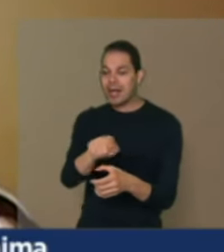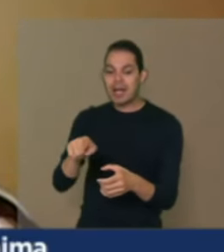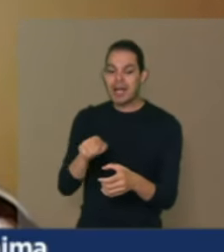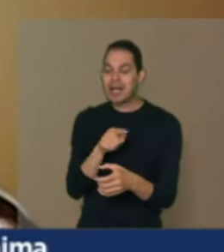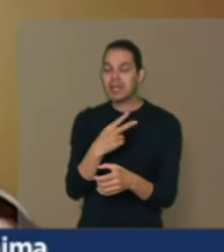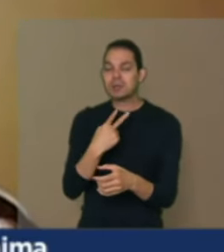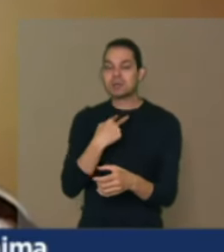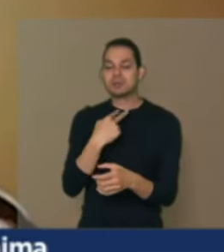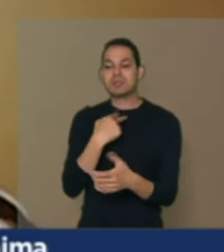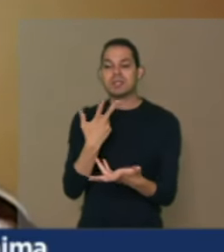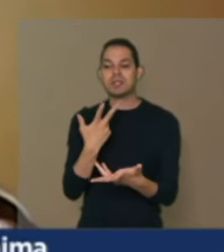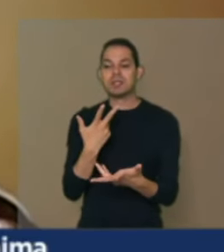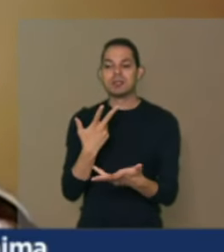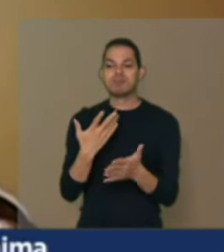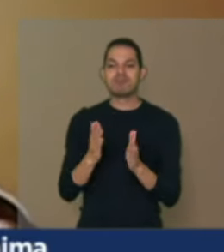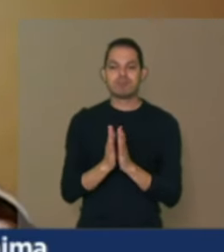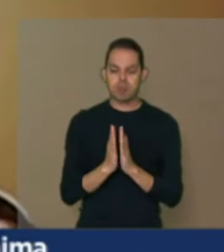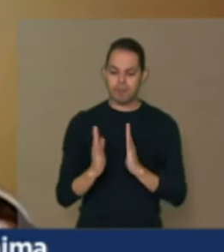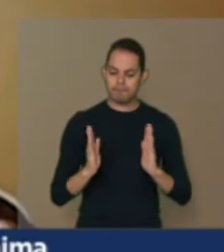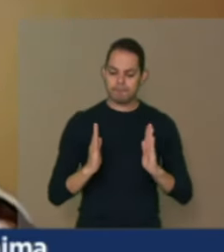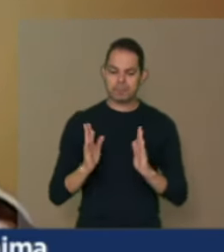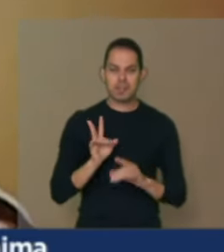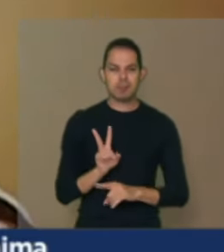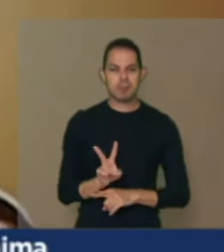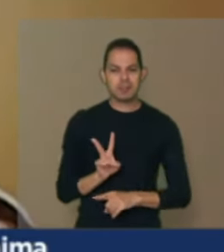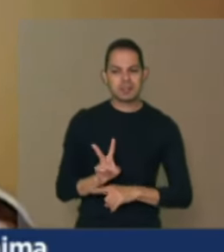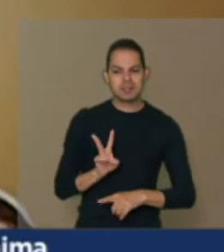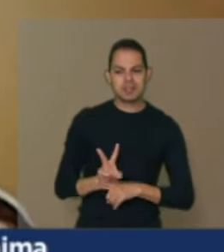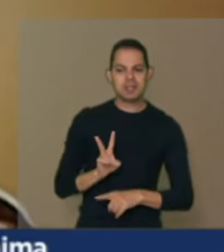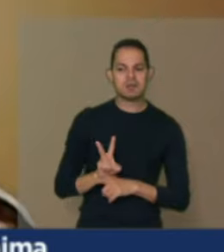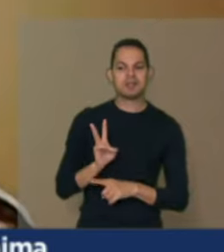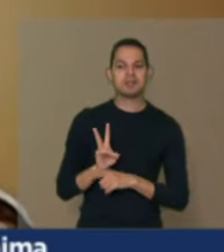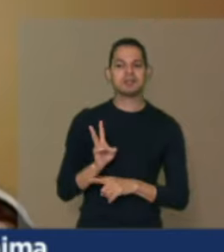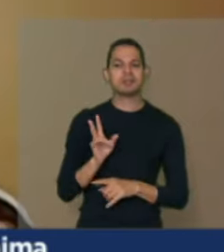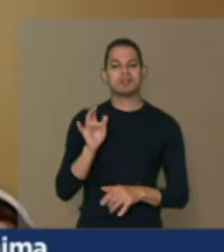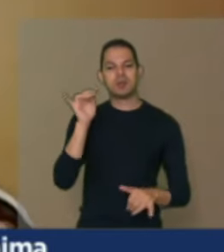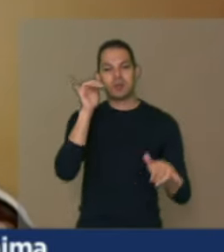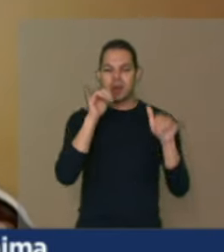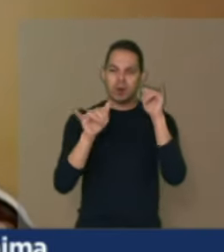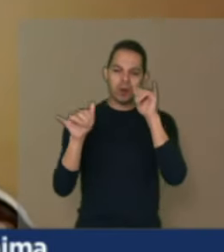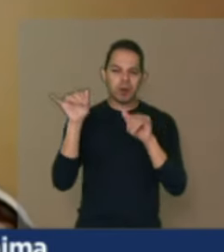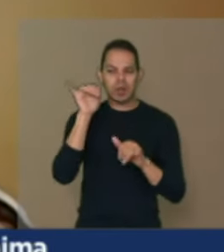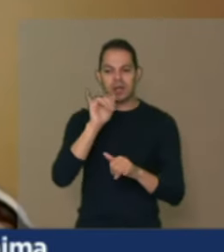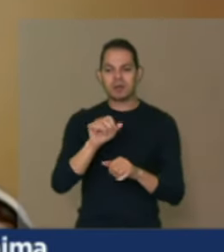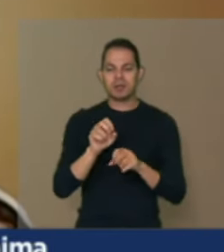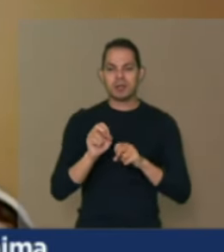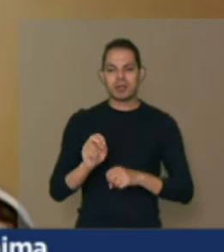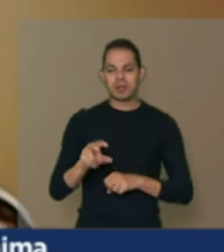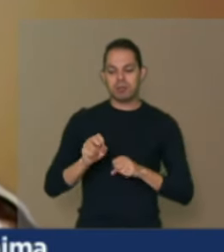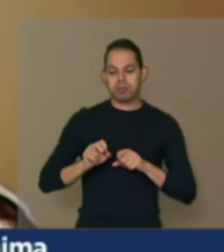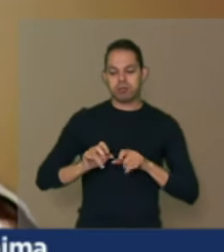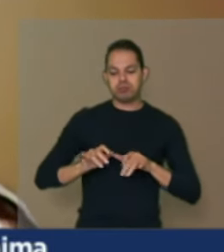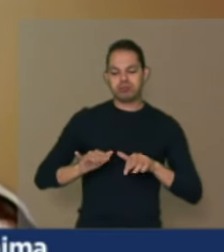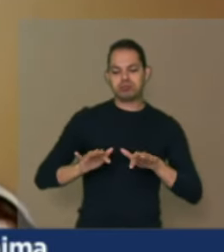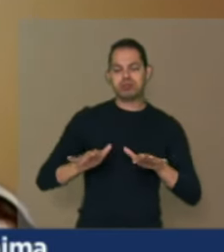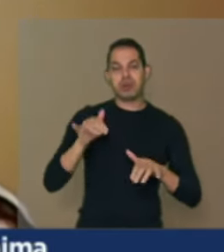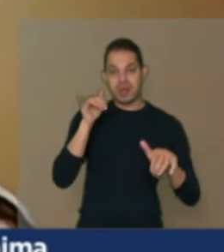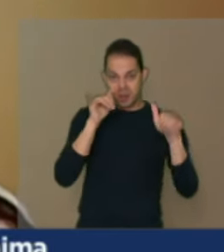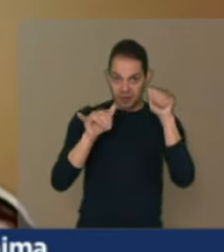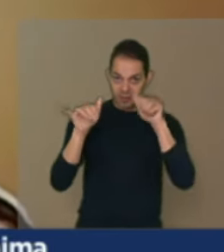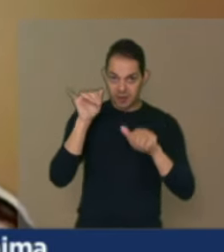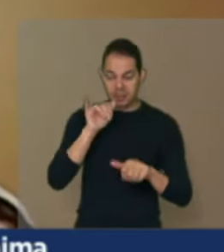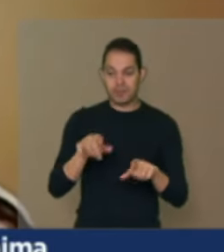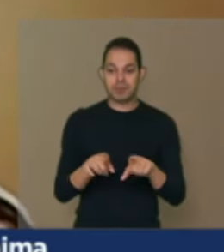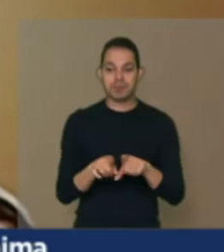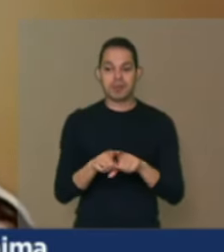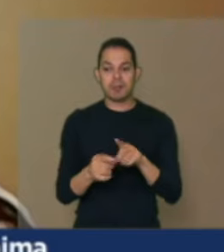deixarem um período assim de preservação para elas não irem tanto questão da contaminação do vírus a intensificação que houve com a